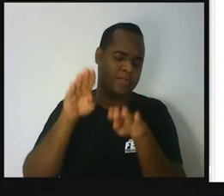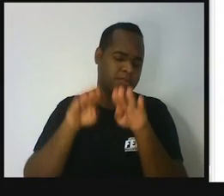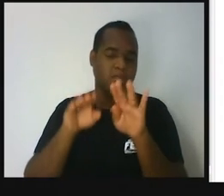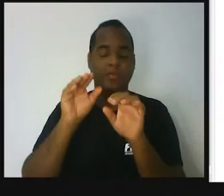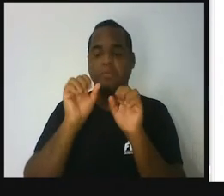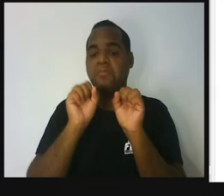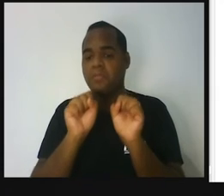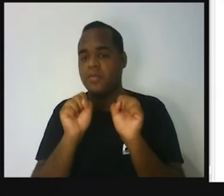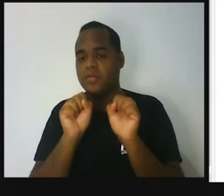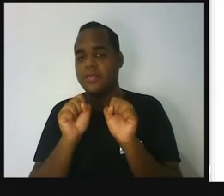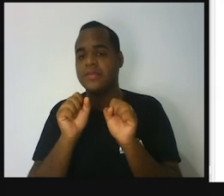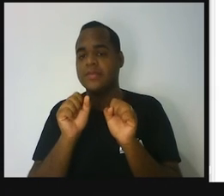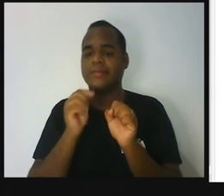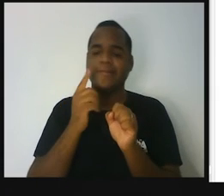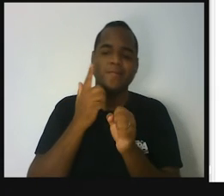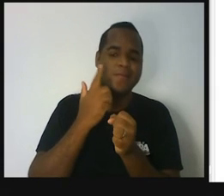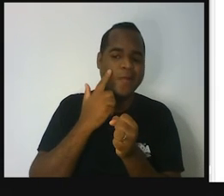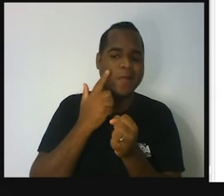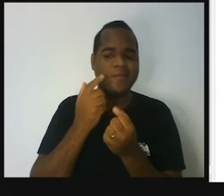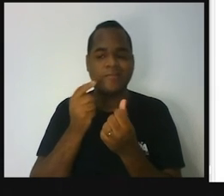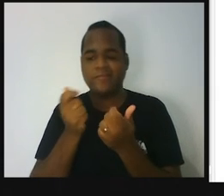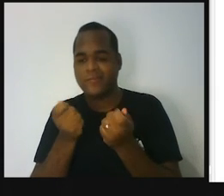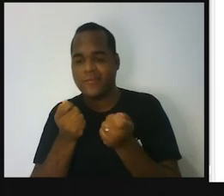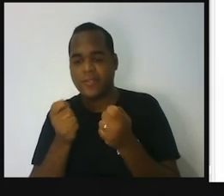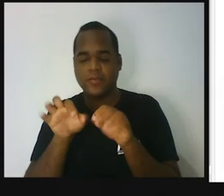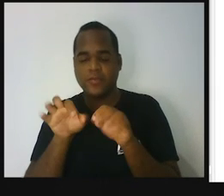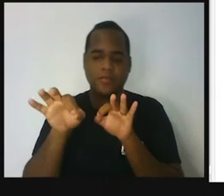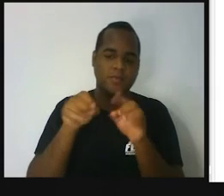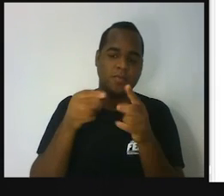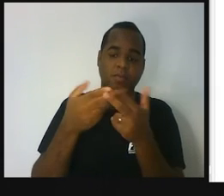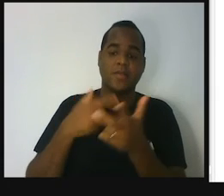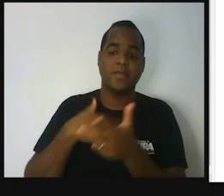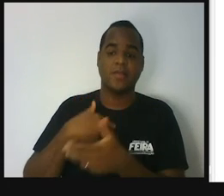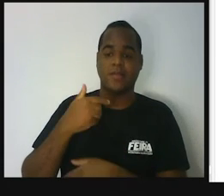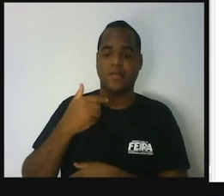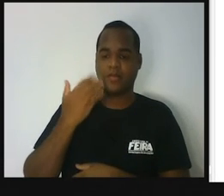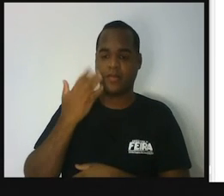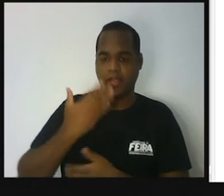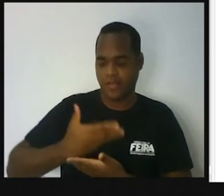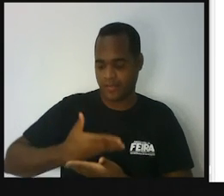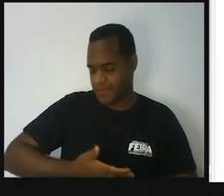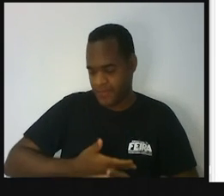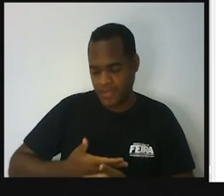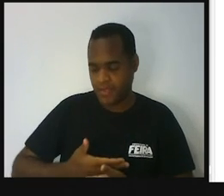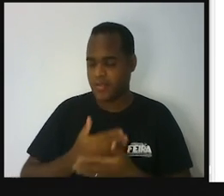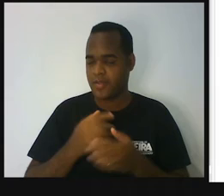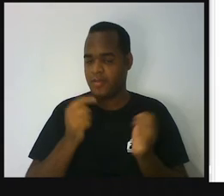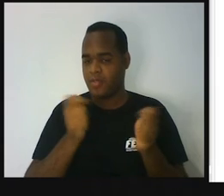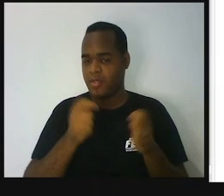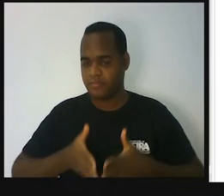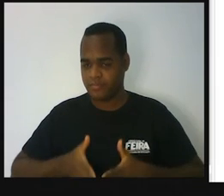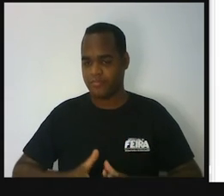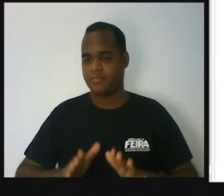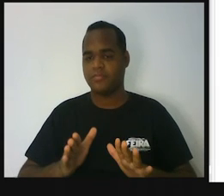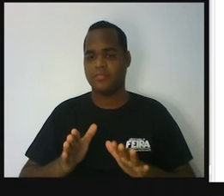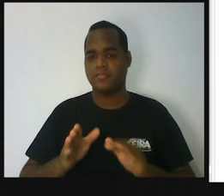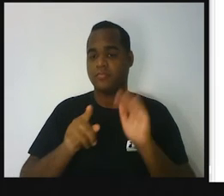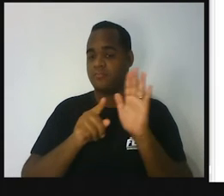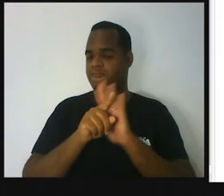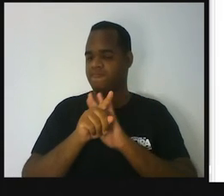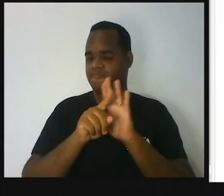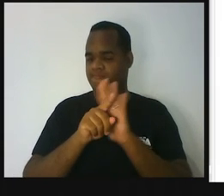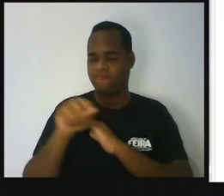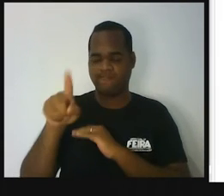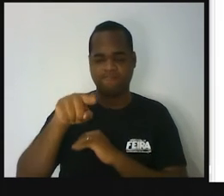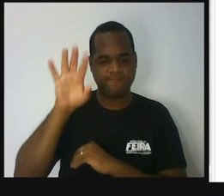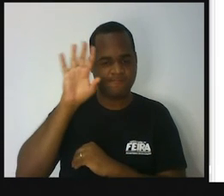probabilidades de nascimento de bebês. Certo? Então, tem algumas perguntinhas aqui. Vamos pensar.